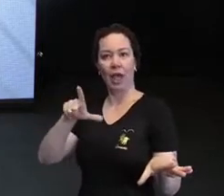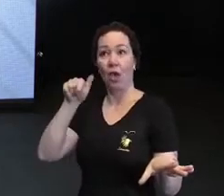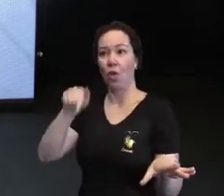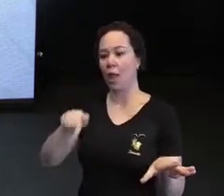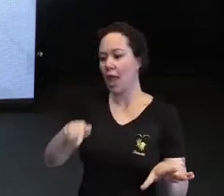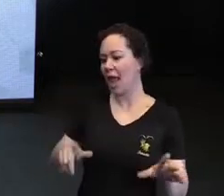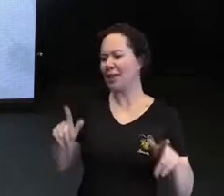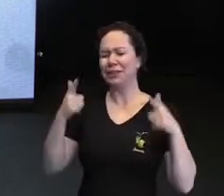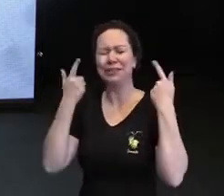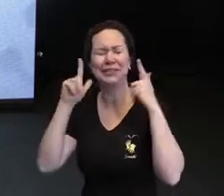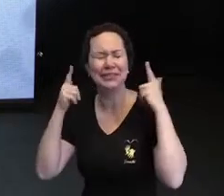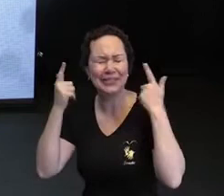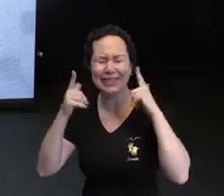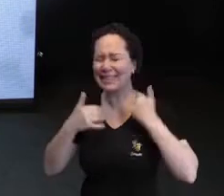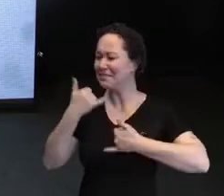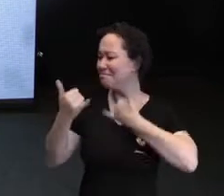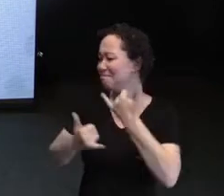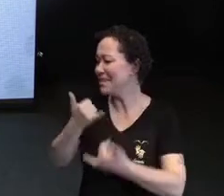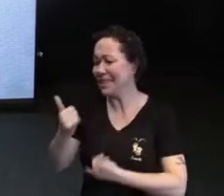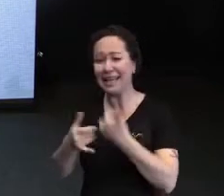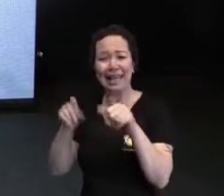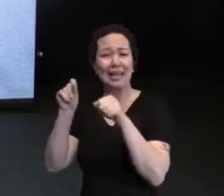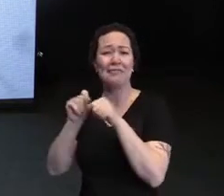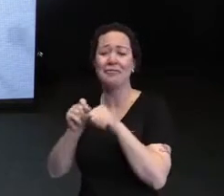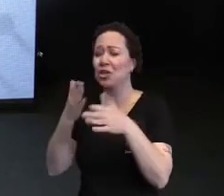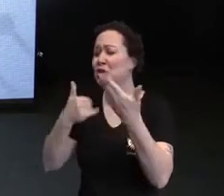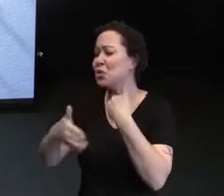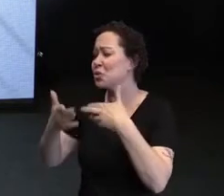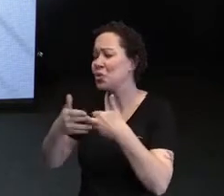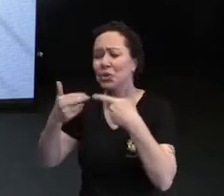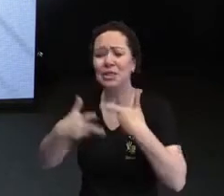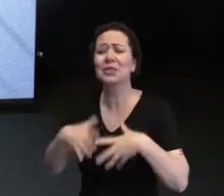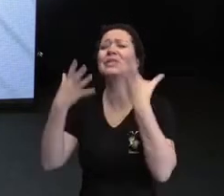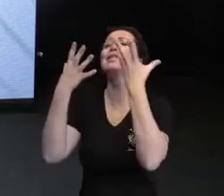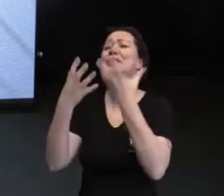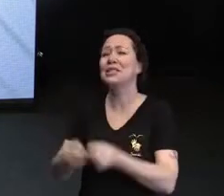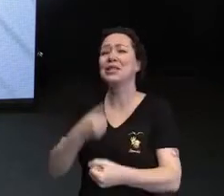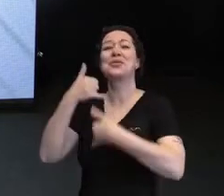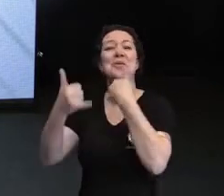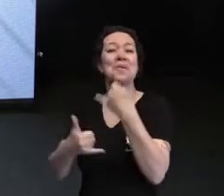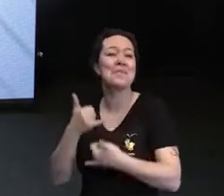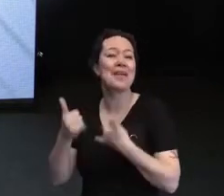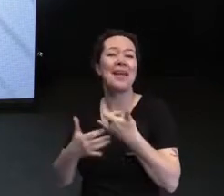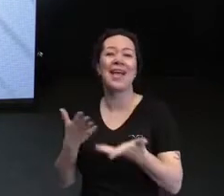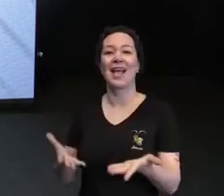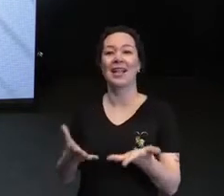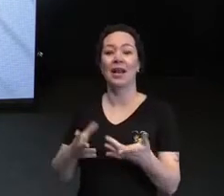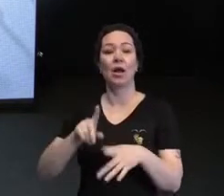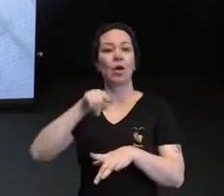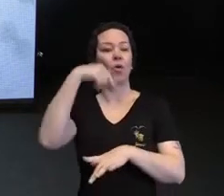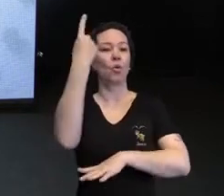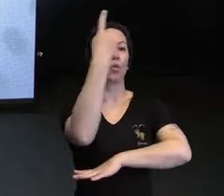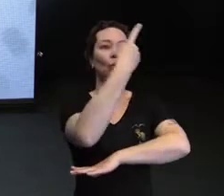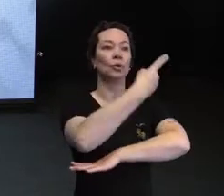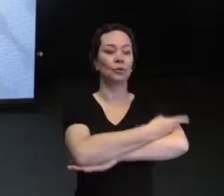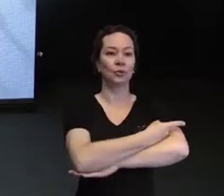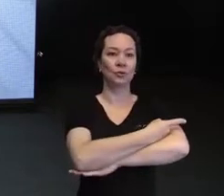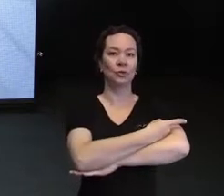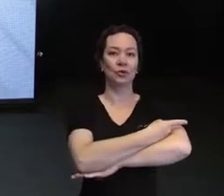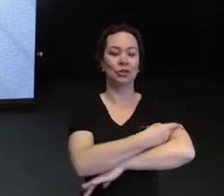mesmo. Brincou, fez todas as propostas que os recriadores trouxeram. E no dia seguinte, aquela